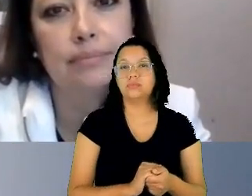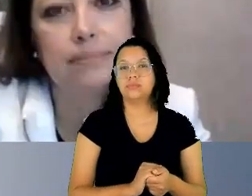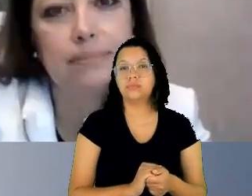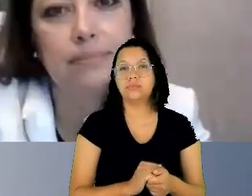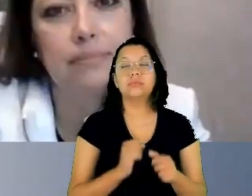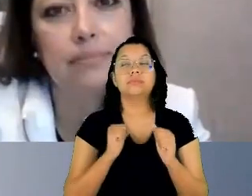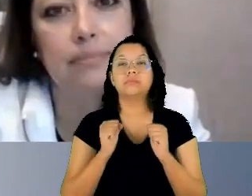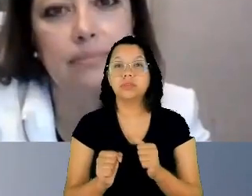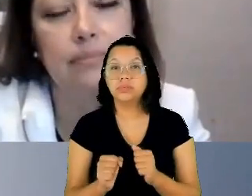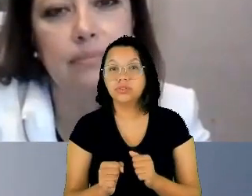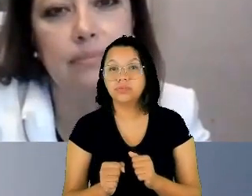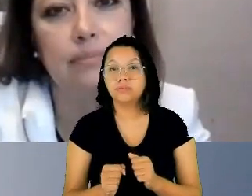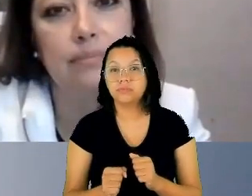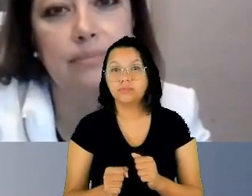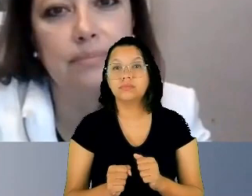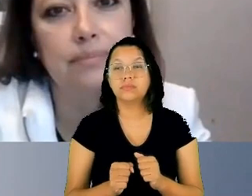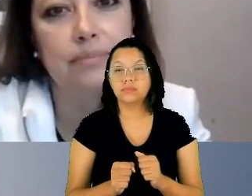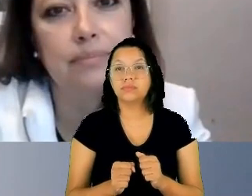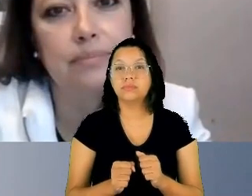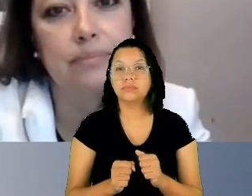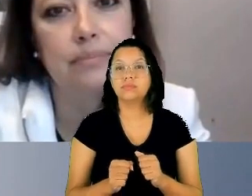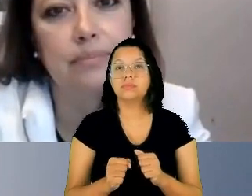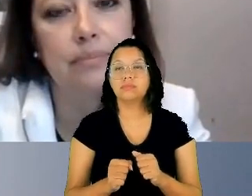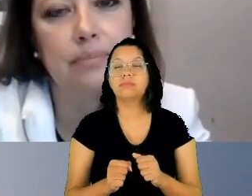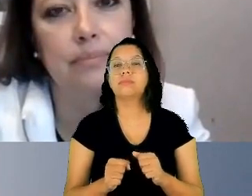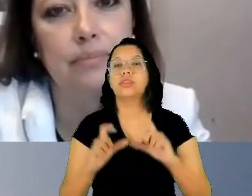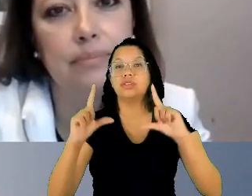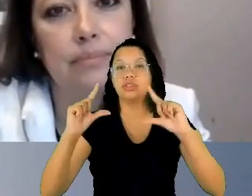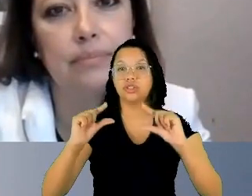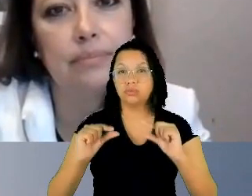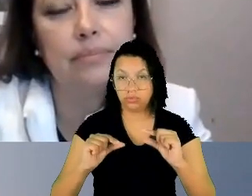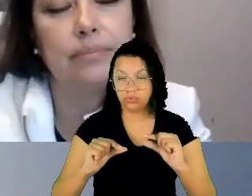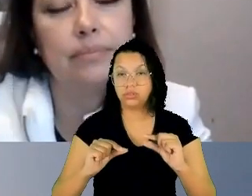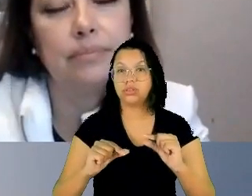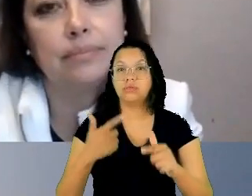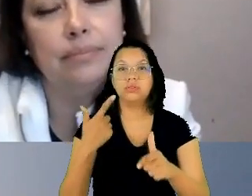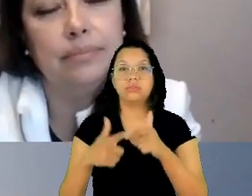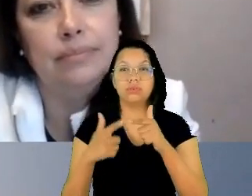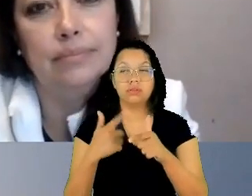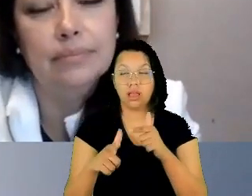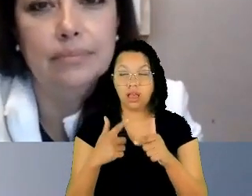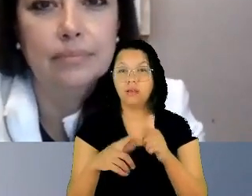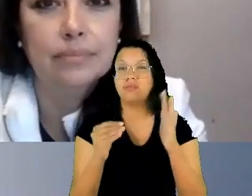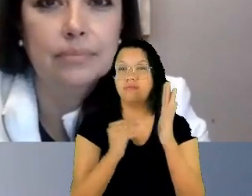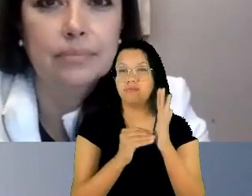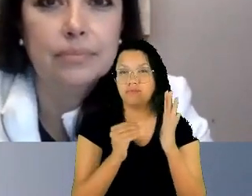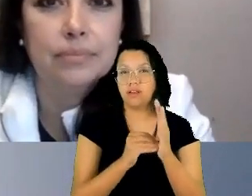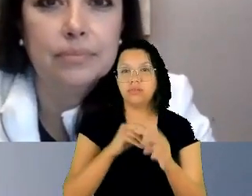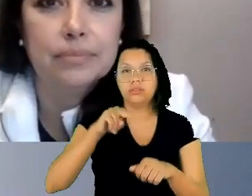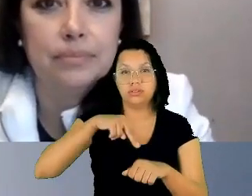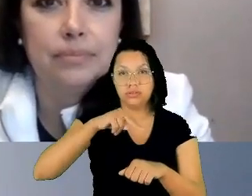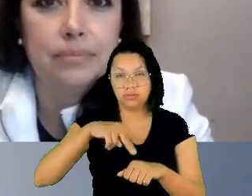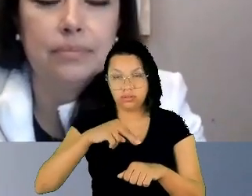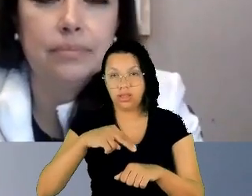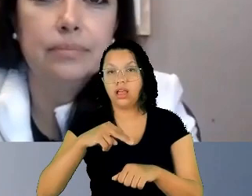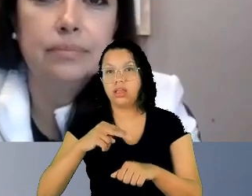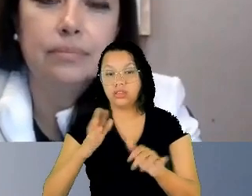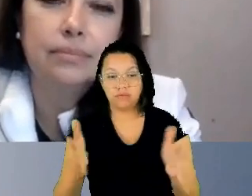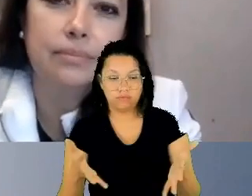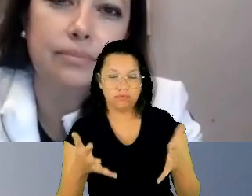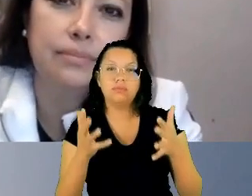déficits nacionais e fomentando uma nova dinâmica de poder entre os atores sociais. É a partir daí